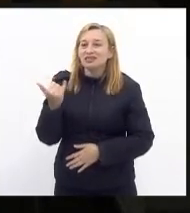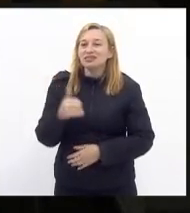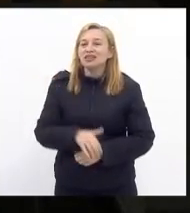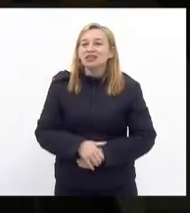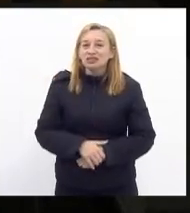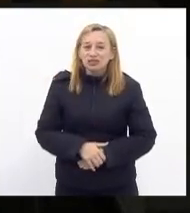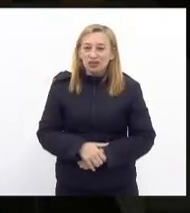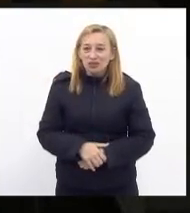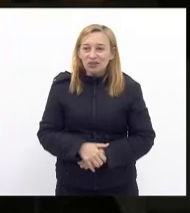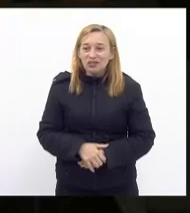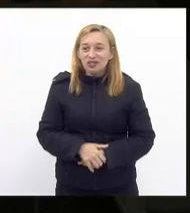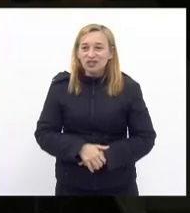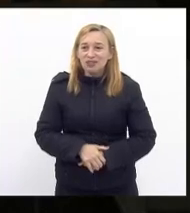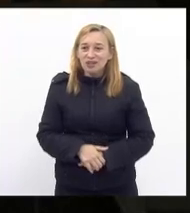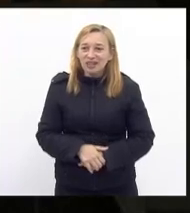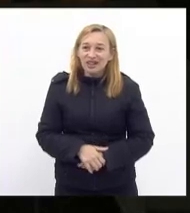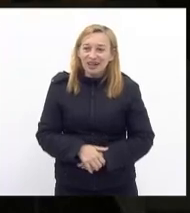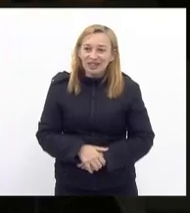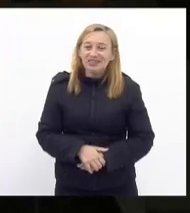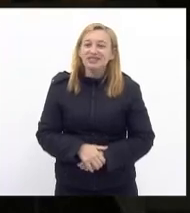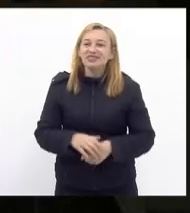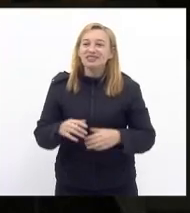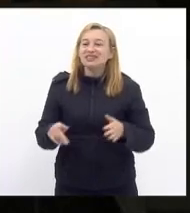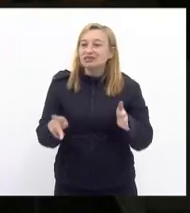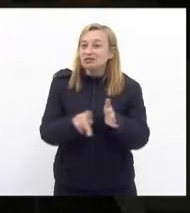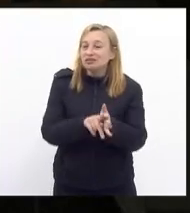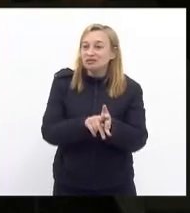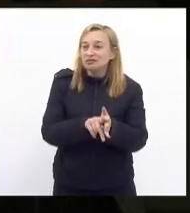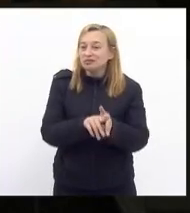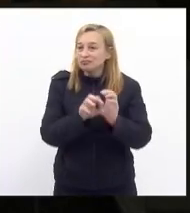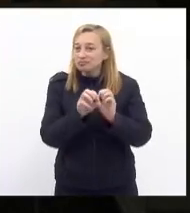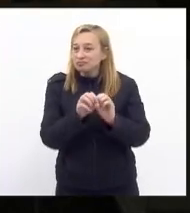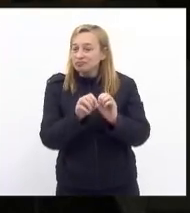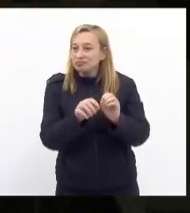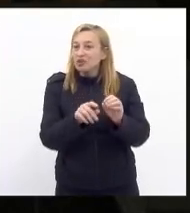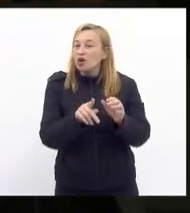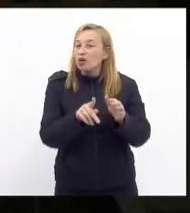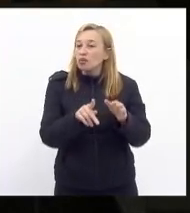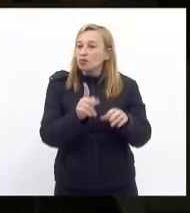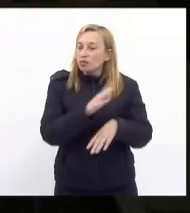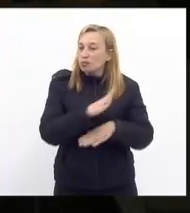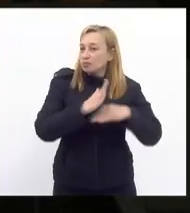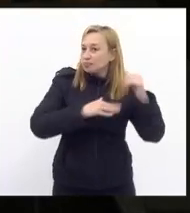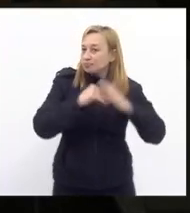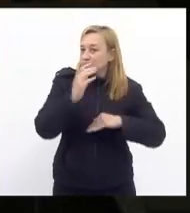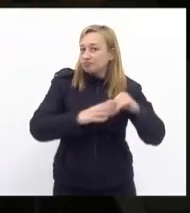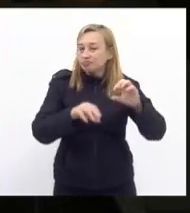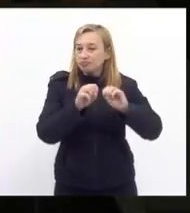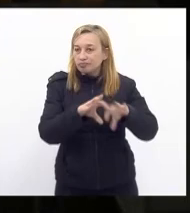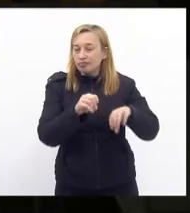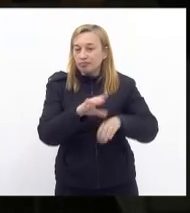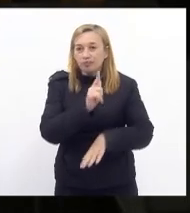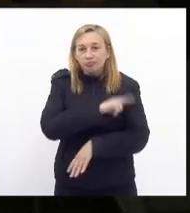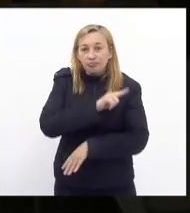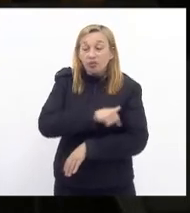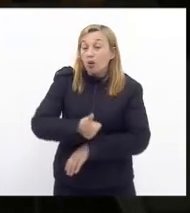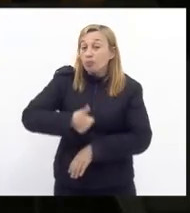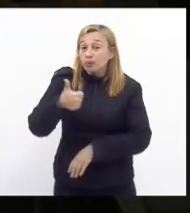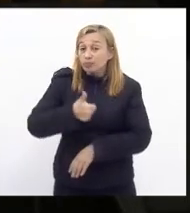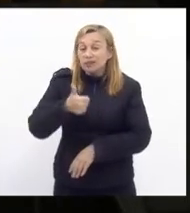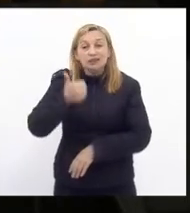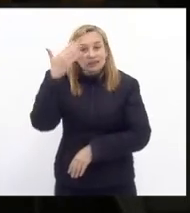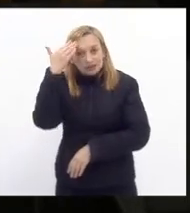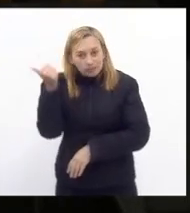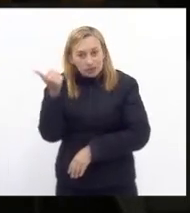é muito importante também que os profissionais da educação e gestores escolares sejam eles penso eu os primeiros e as primeiras a